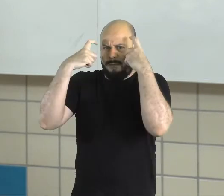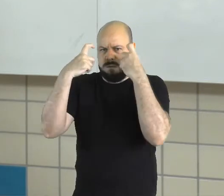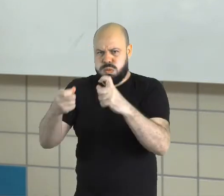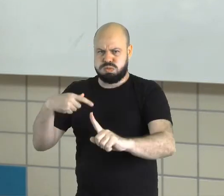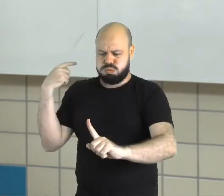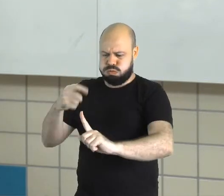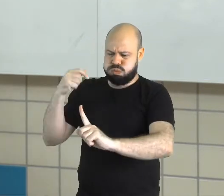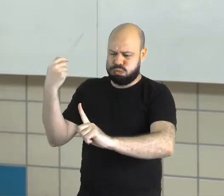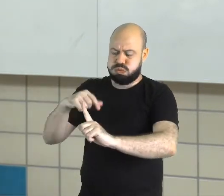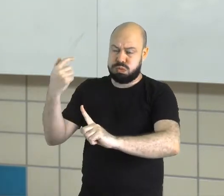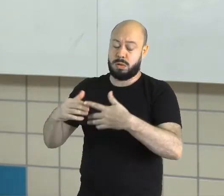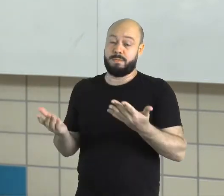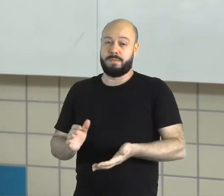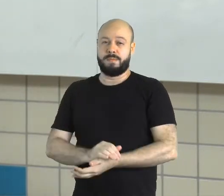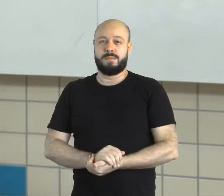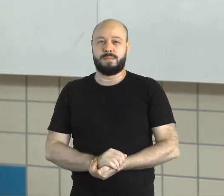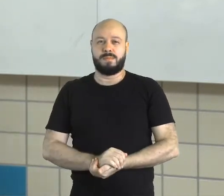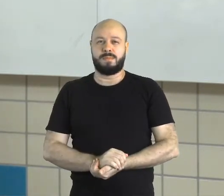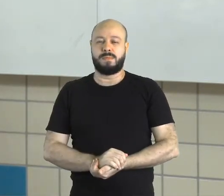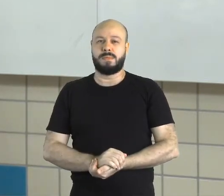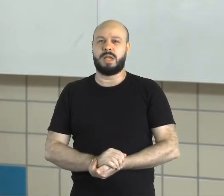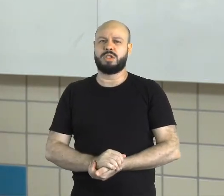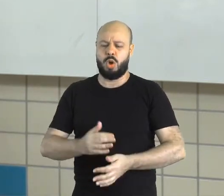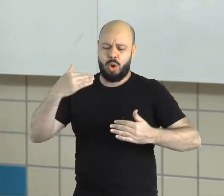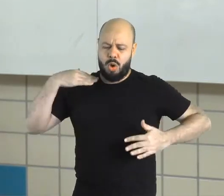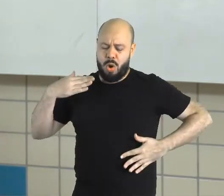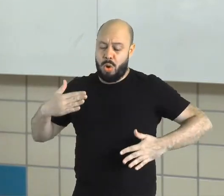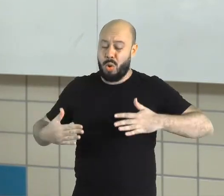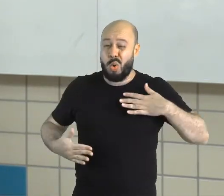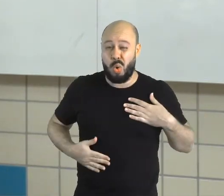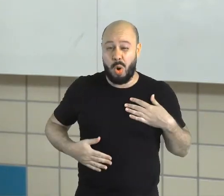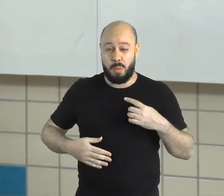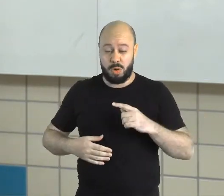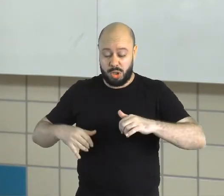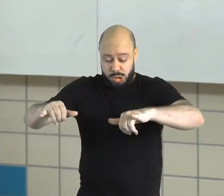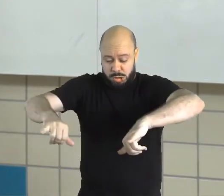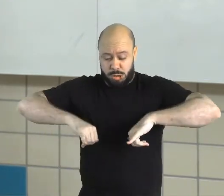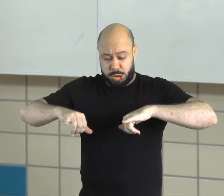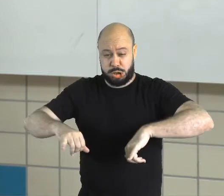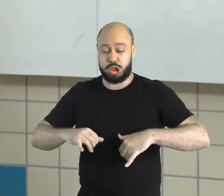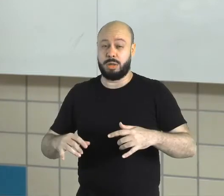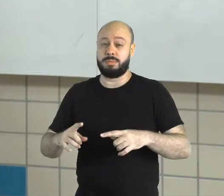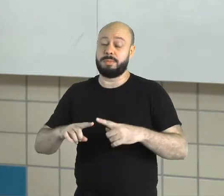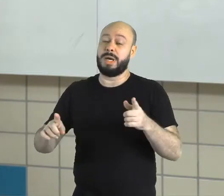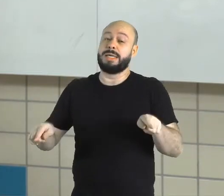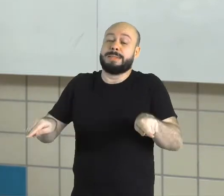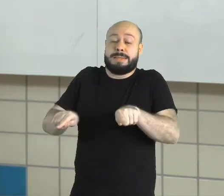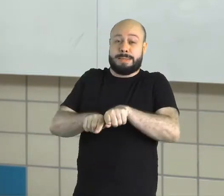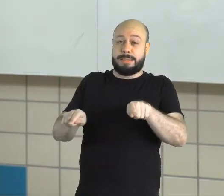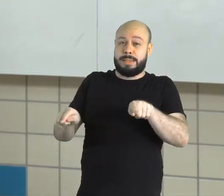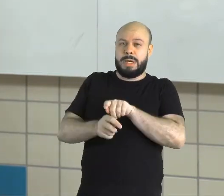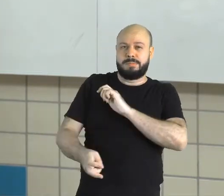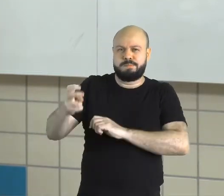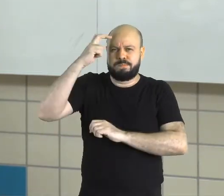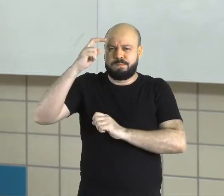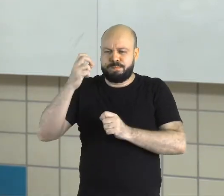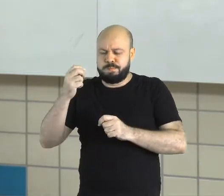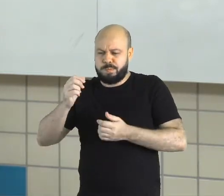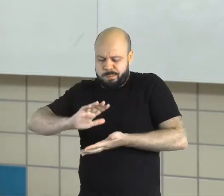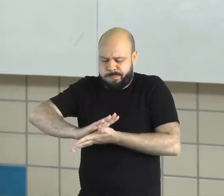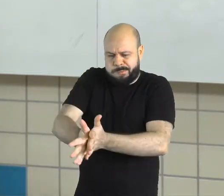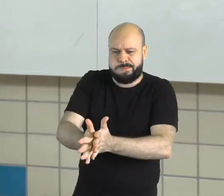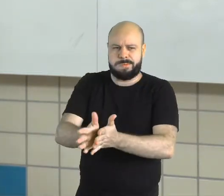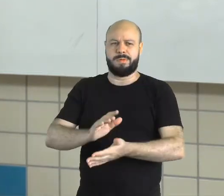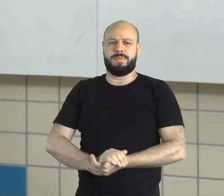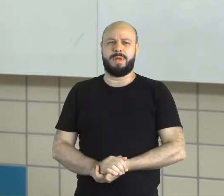que destruía não só o corpo físico dos indivíduos, mas também destruía, né, sua cultura, Destruía